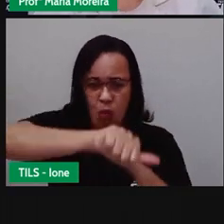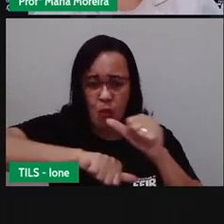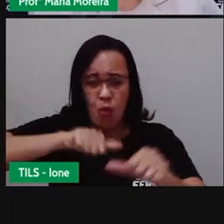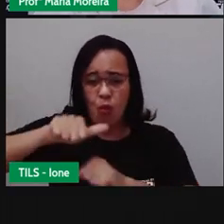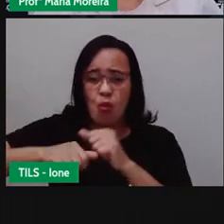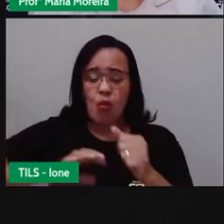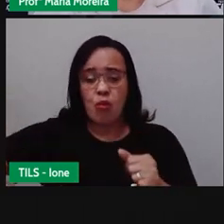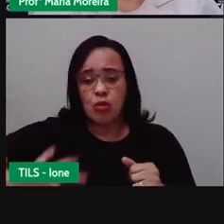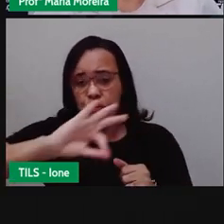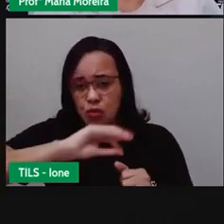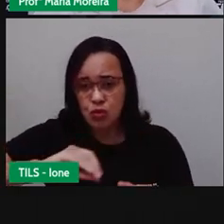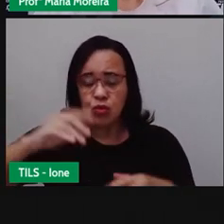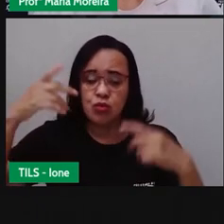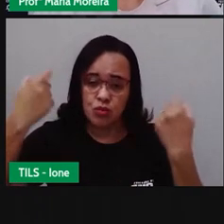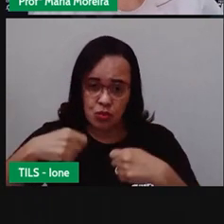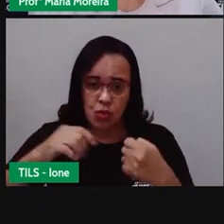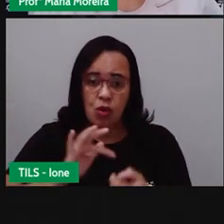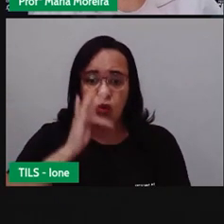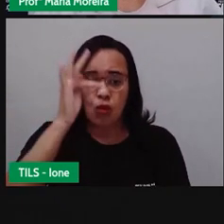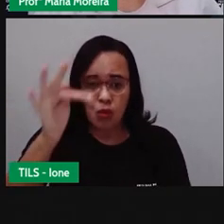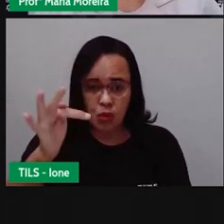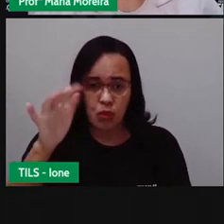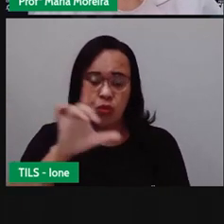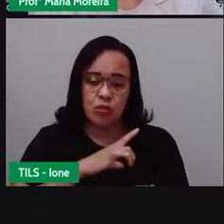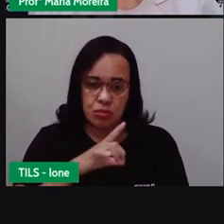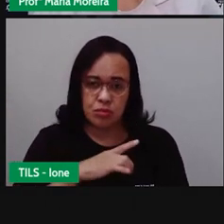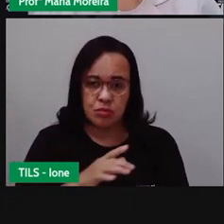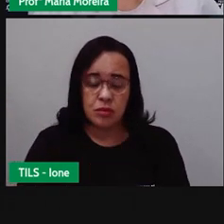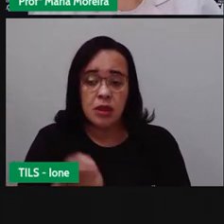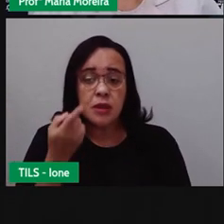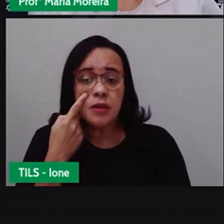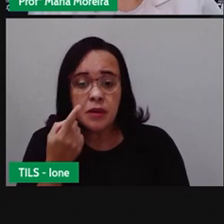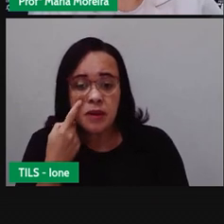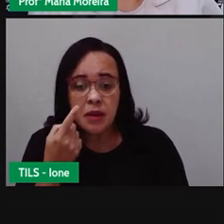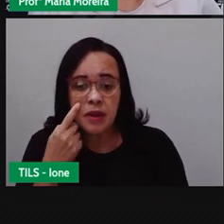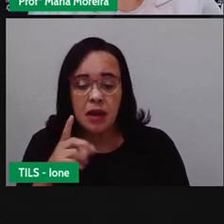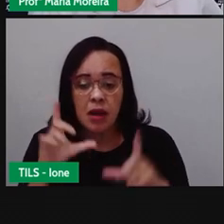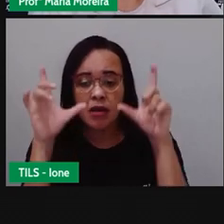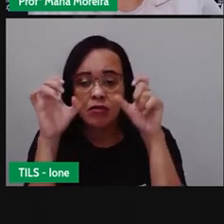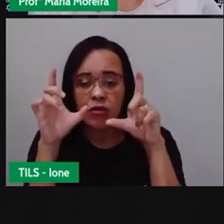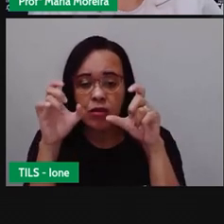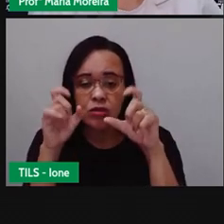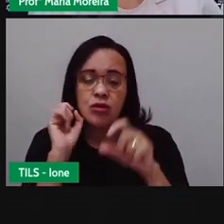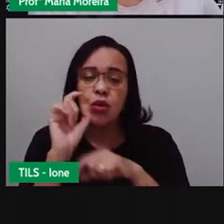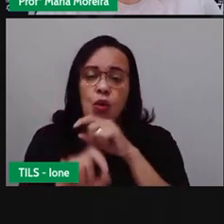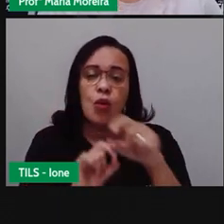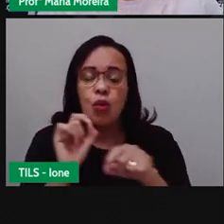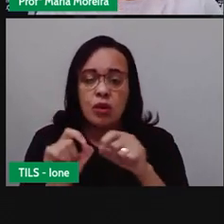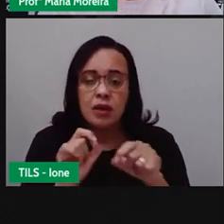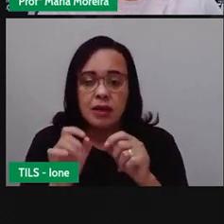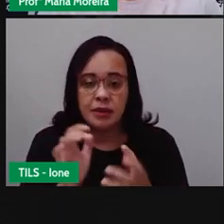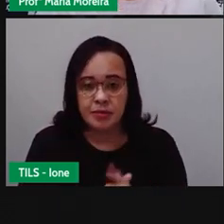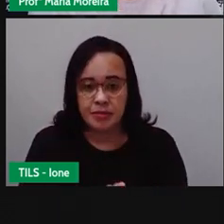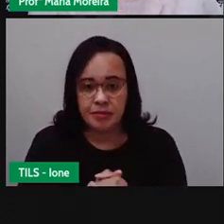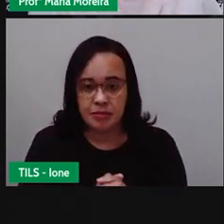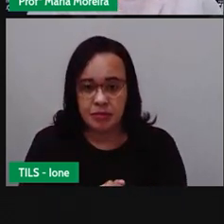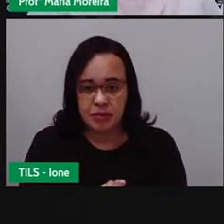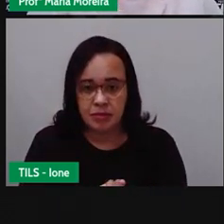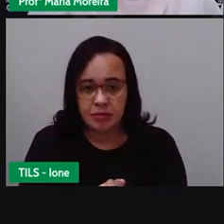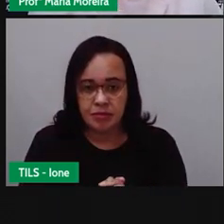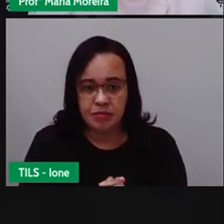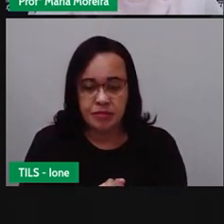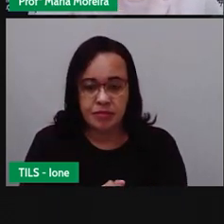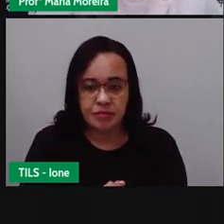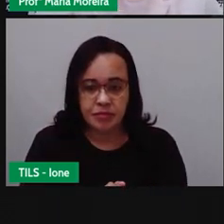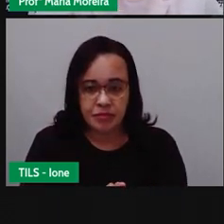seguindo. Ah, sim. Deixa eu voltar aqui. Essa foto aqui, tá? É uma foto da... Do